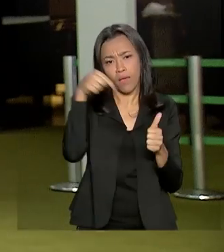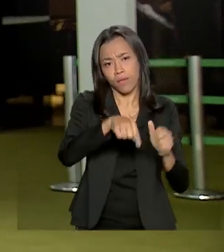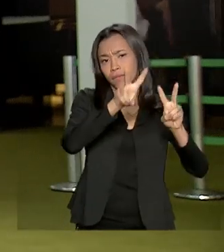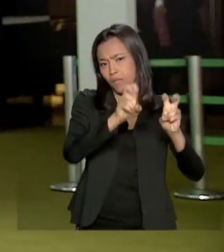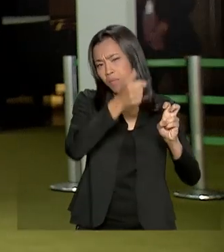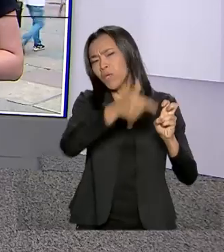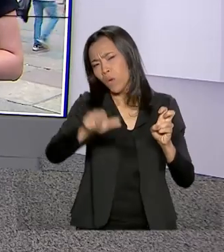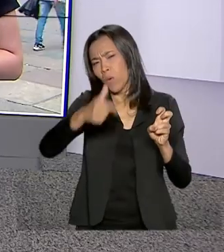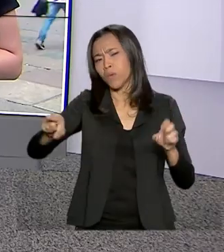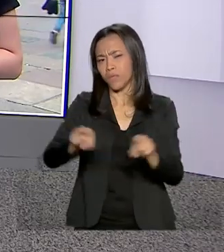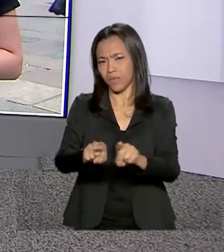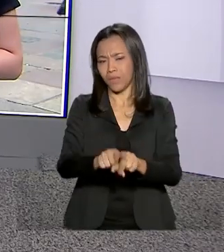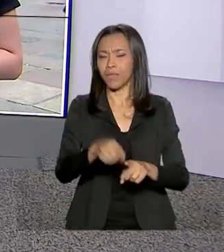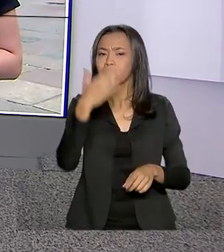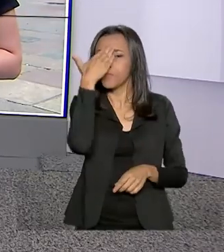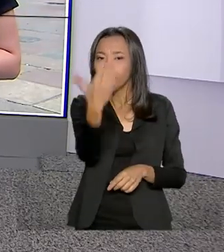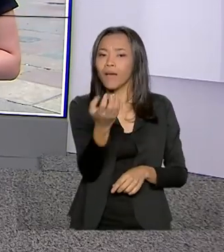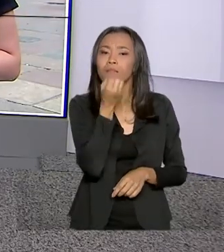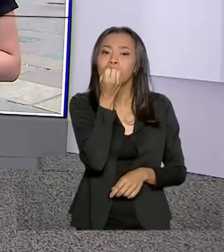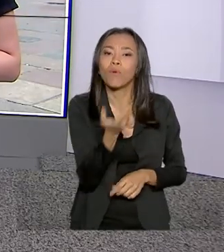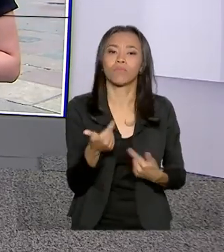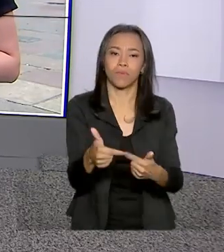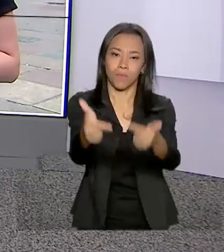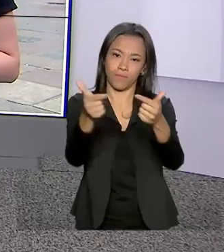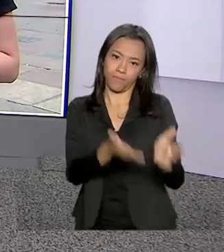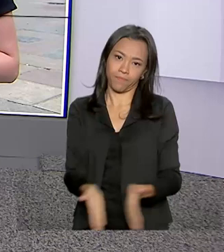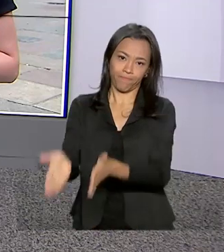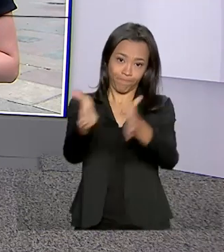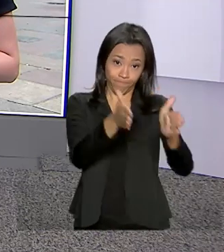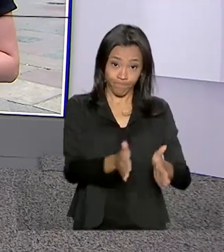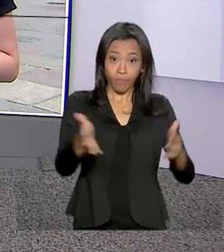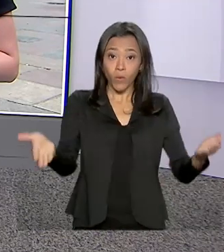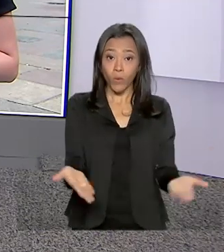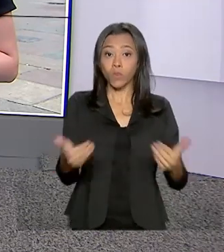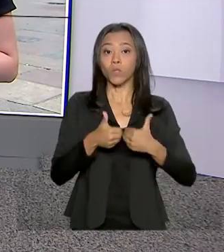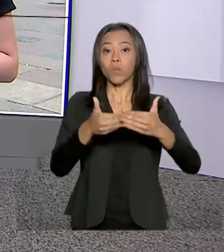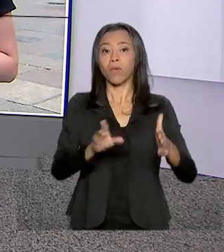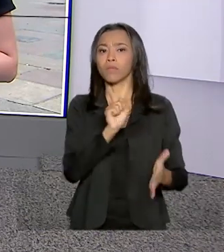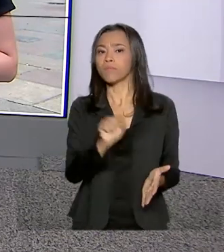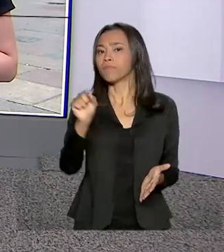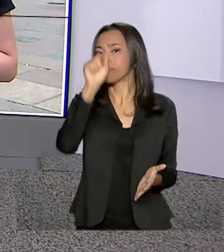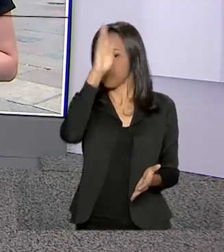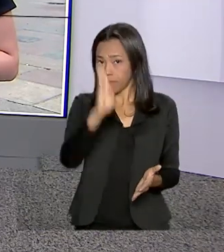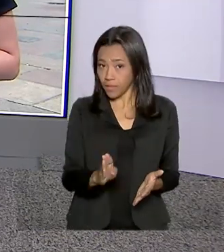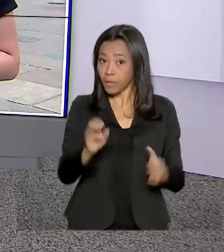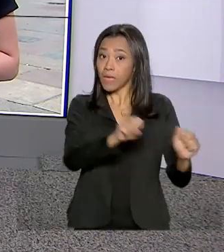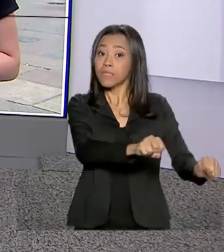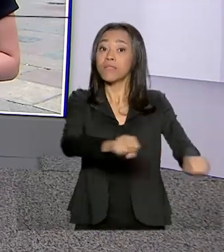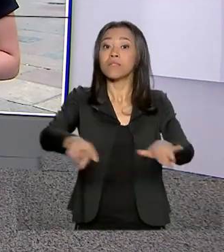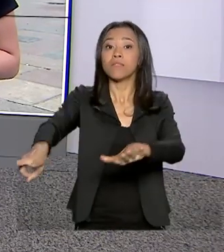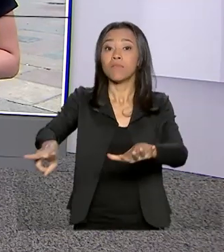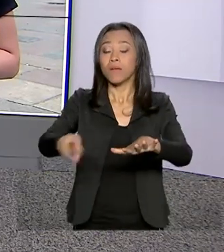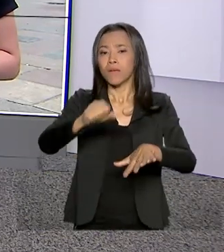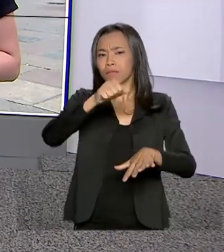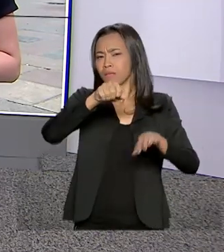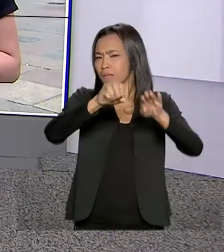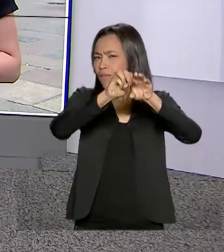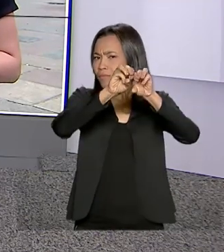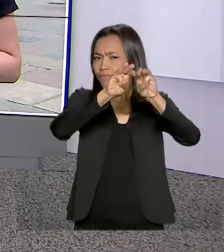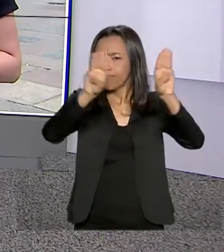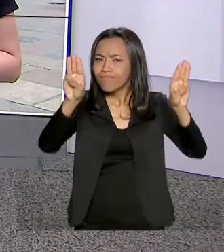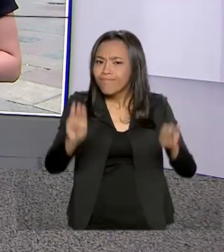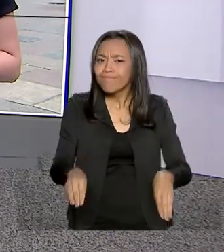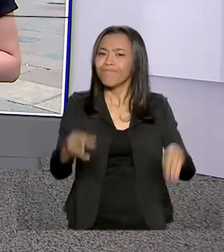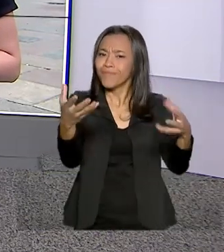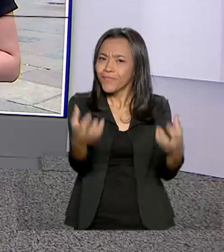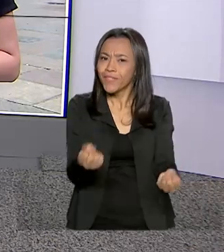Carla, eu volto com você. Obrigada, bom trabalho aí para você, Selma. Começa hoje em todo o país a Semana Nacional de Museus. Vamos, então, ao Rio de Janeiro conversar com a